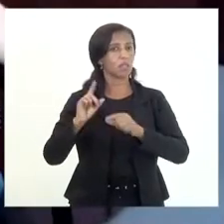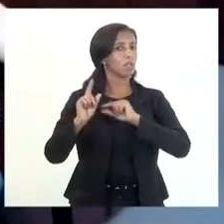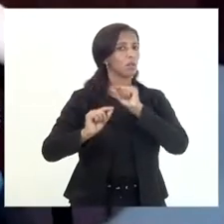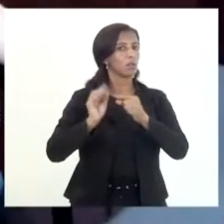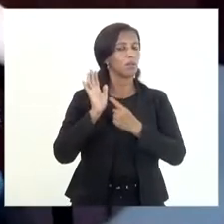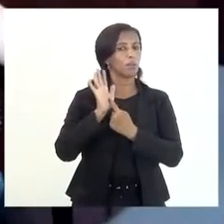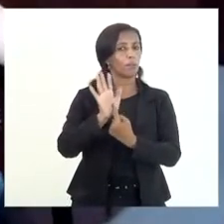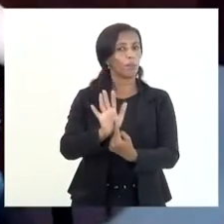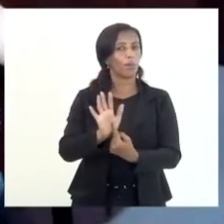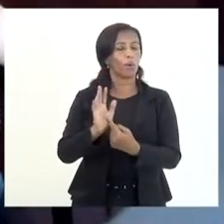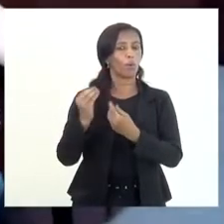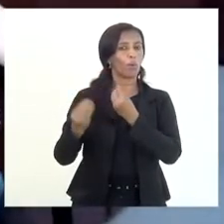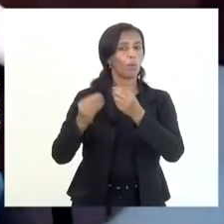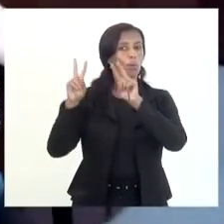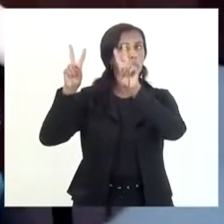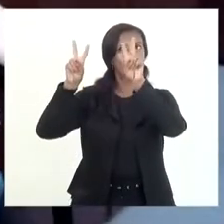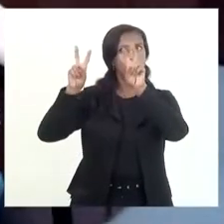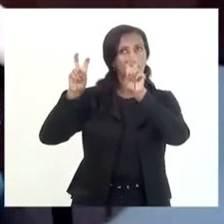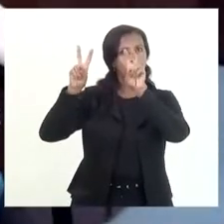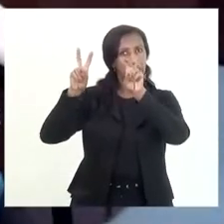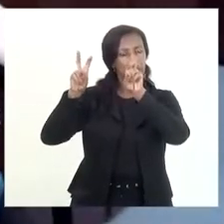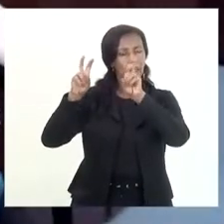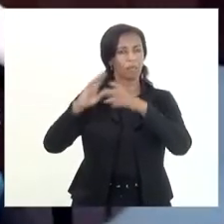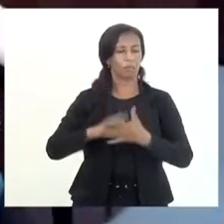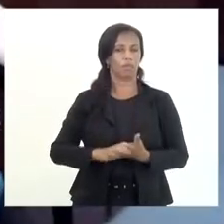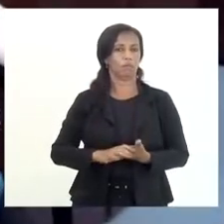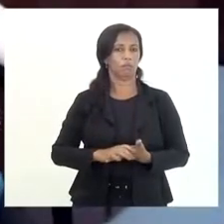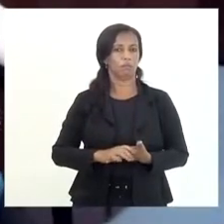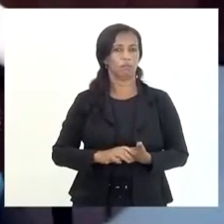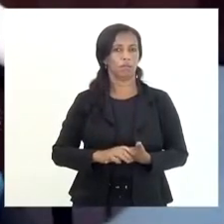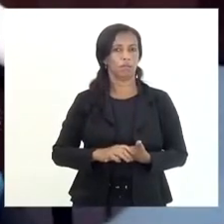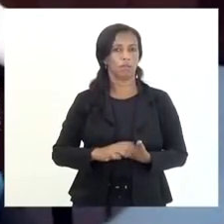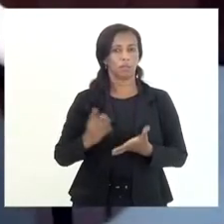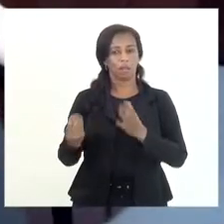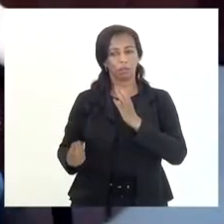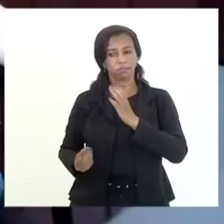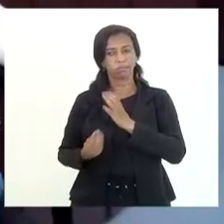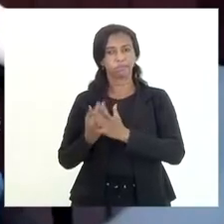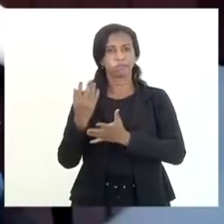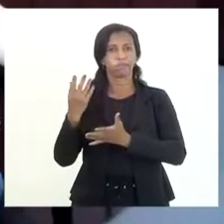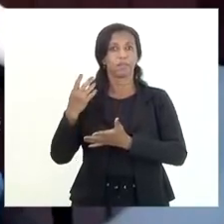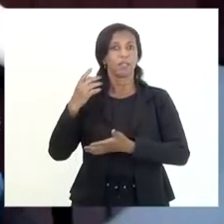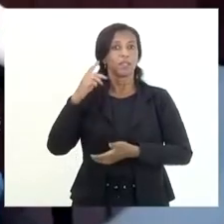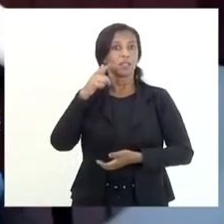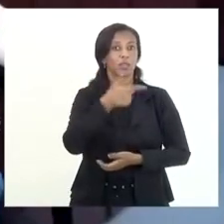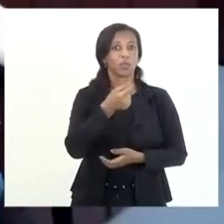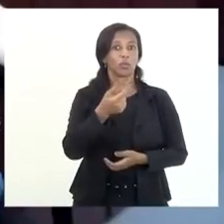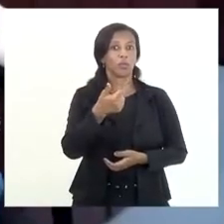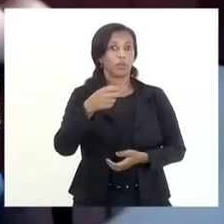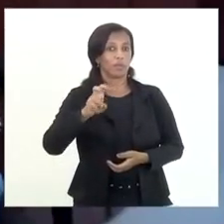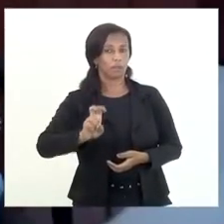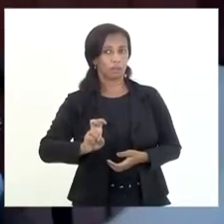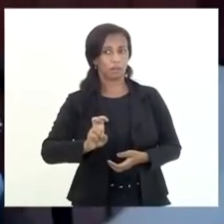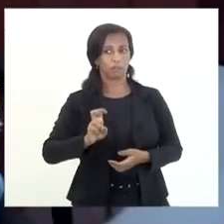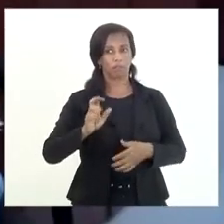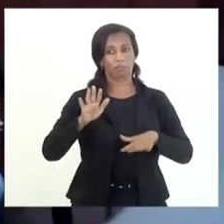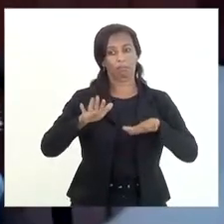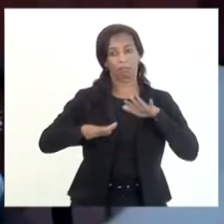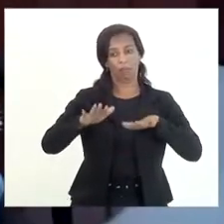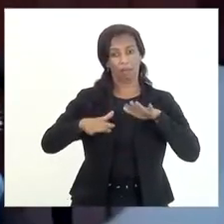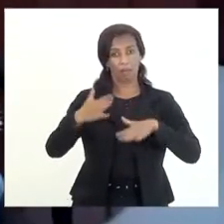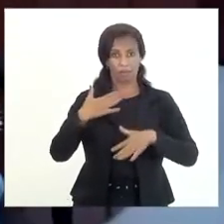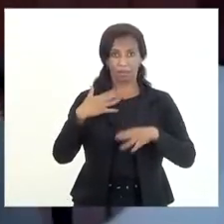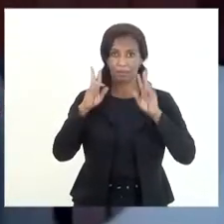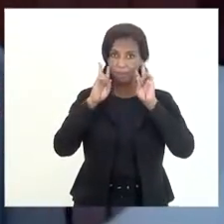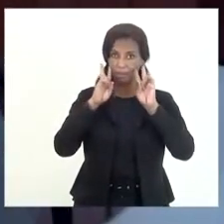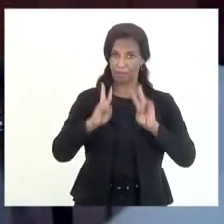mostra como o tema apesar de estar em voga desde 2015 ainda na minha